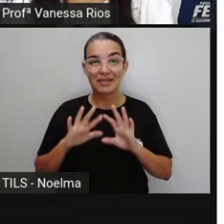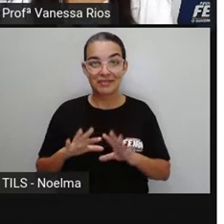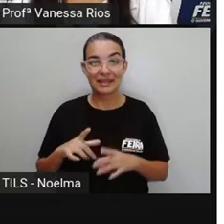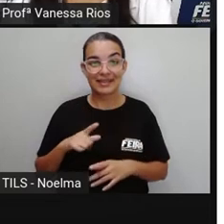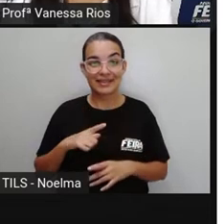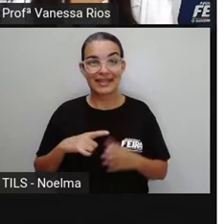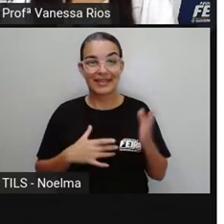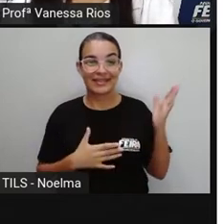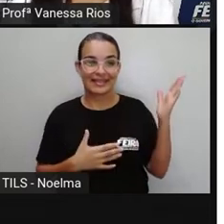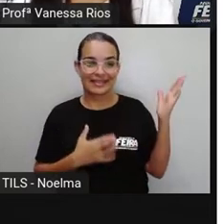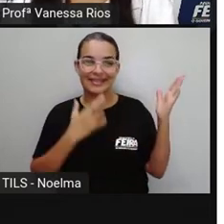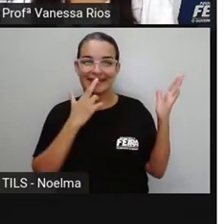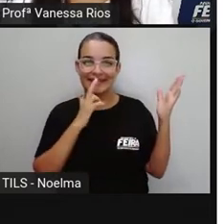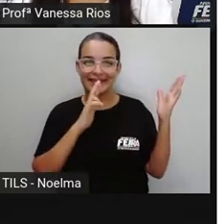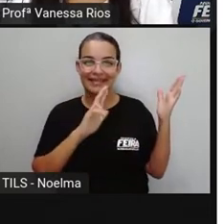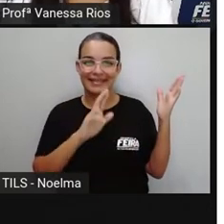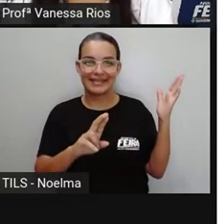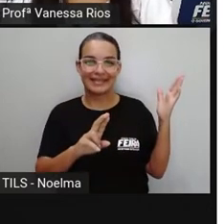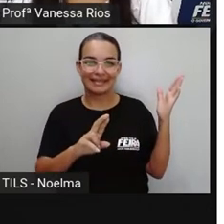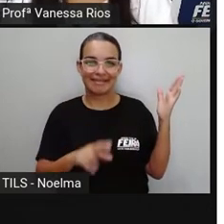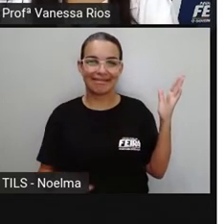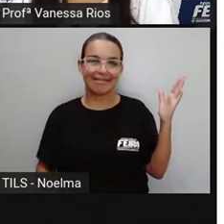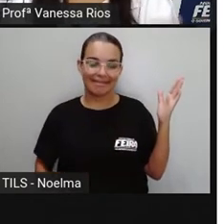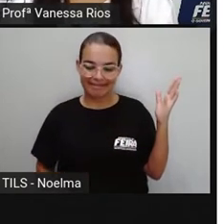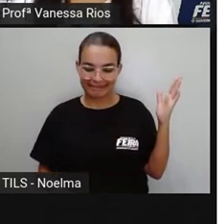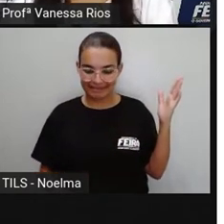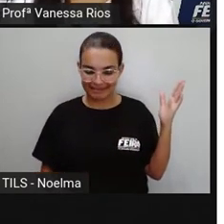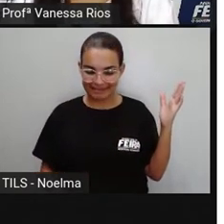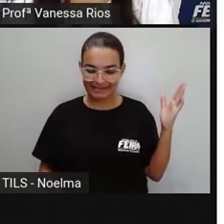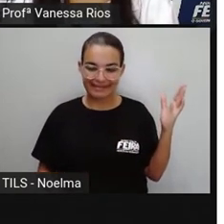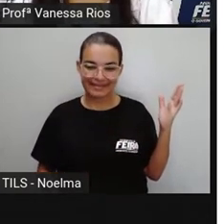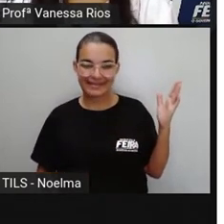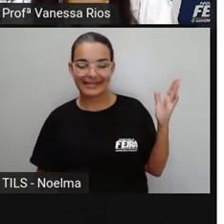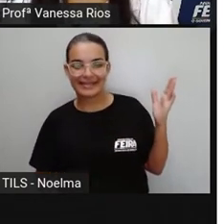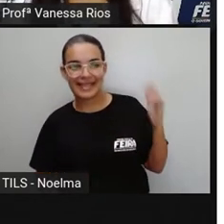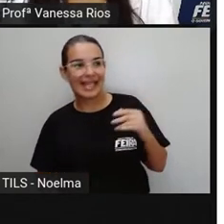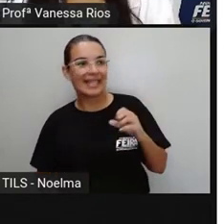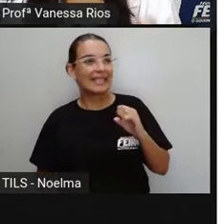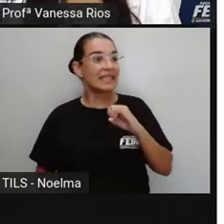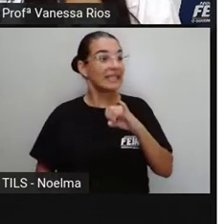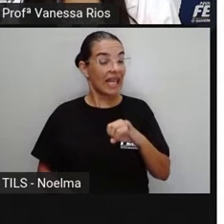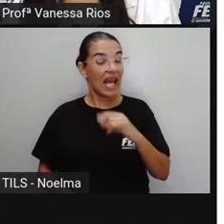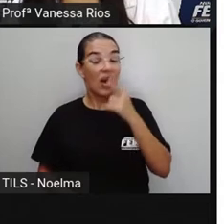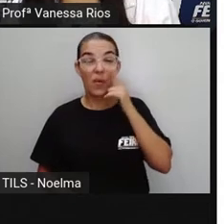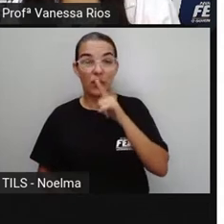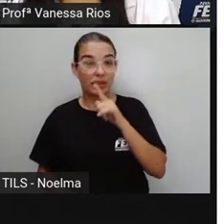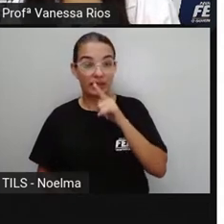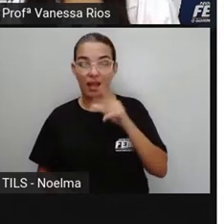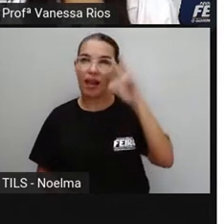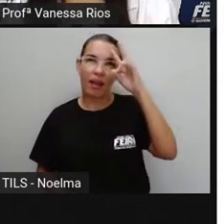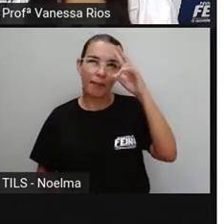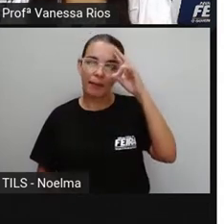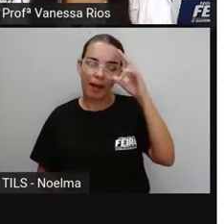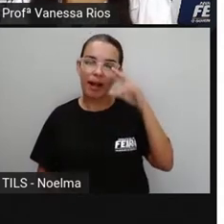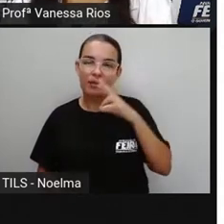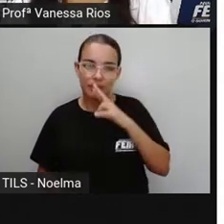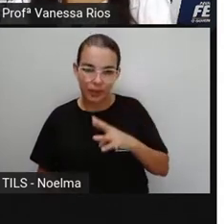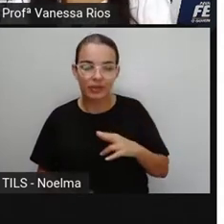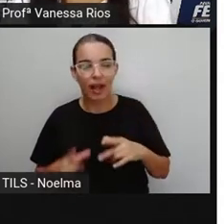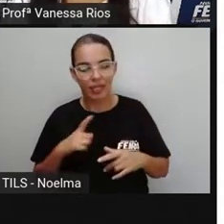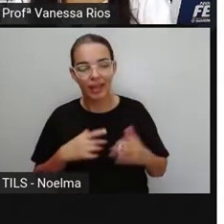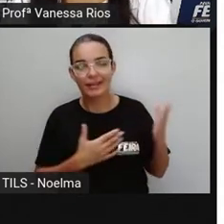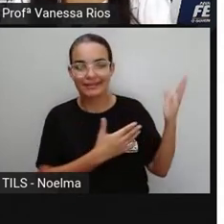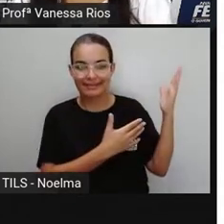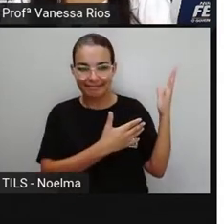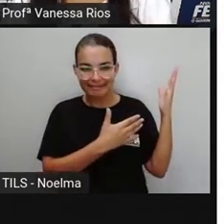trouxe aí a resposta para essa pergunta, caso vocês não consigam elaborar ou não consigam lembrar aí daquilo que a gente já